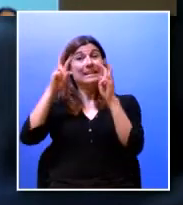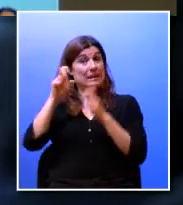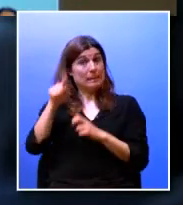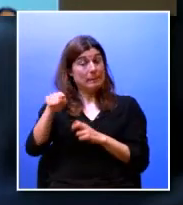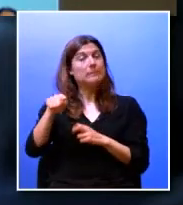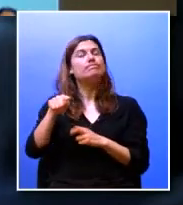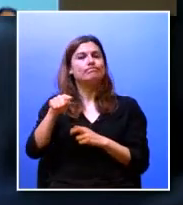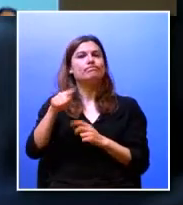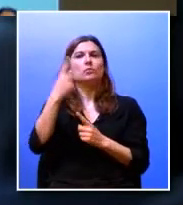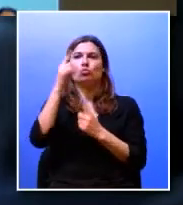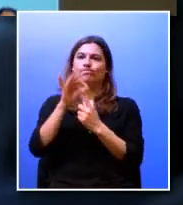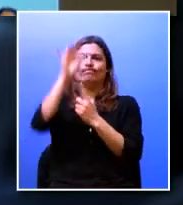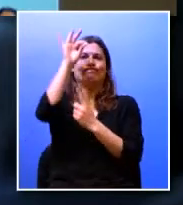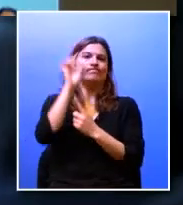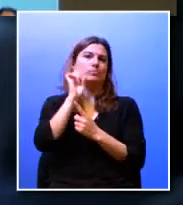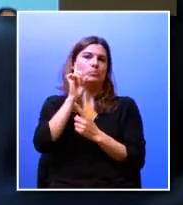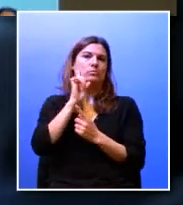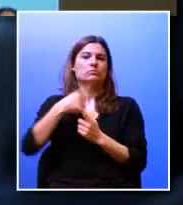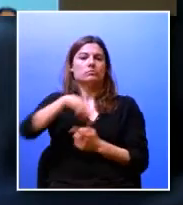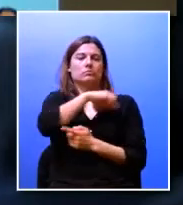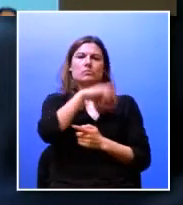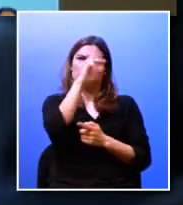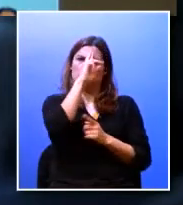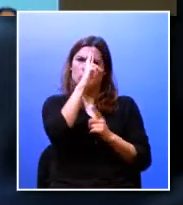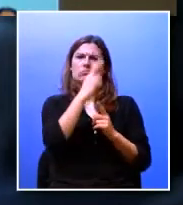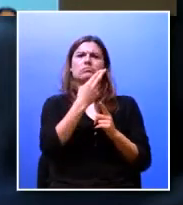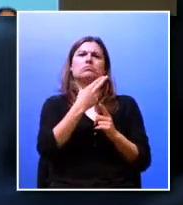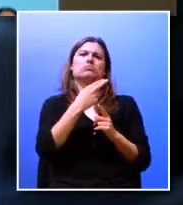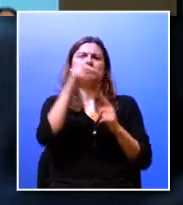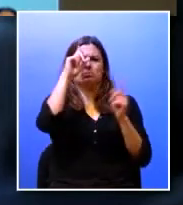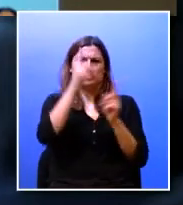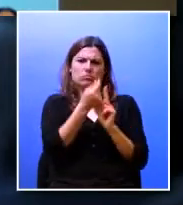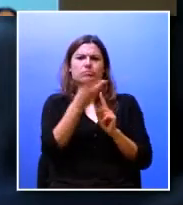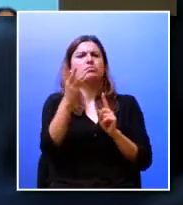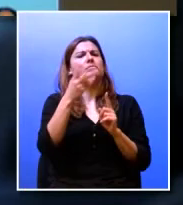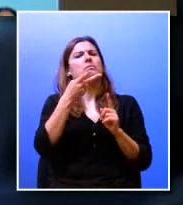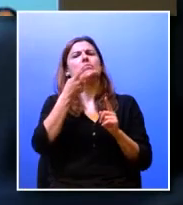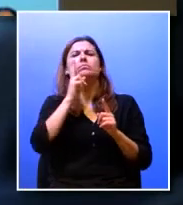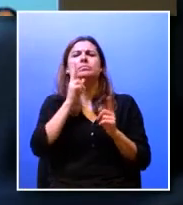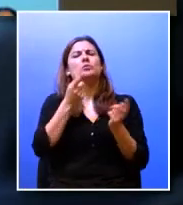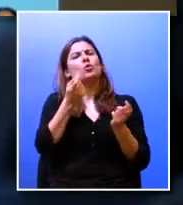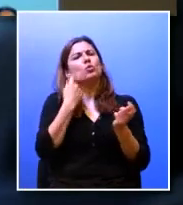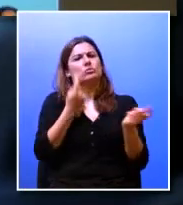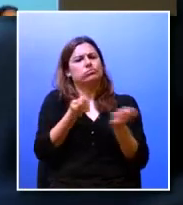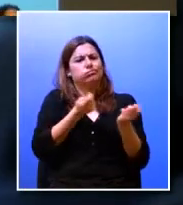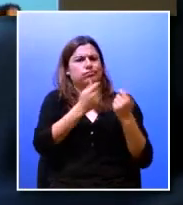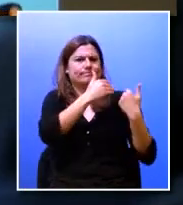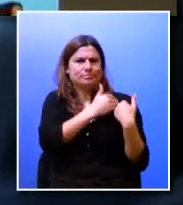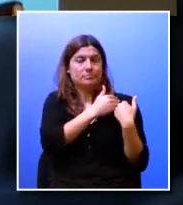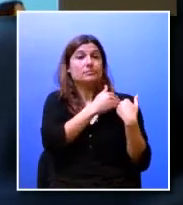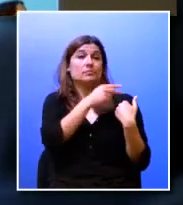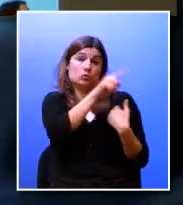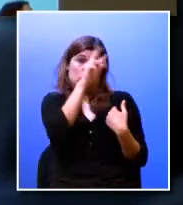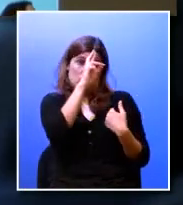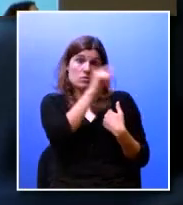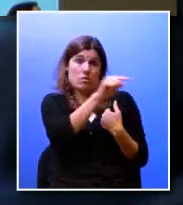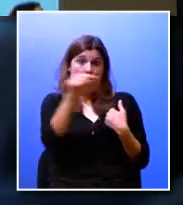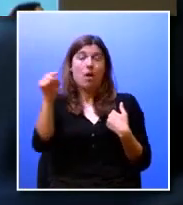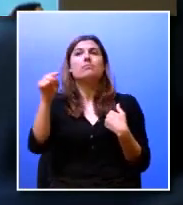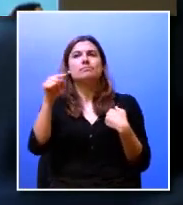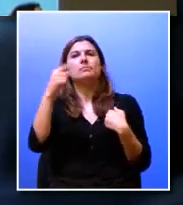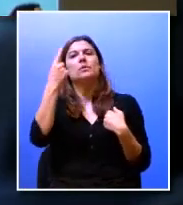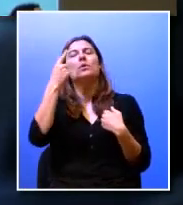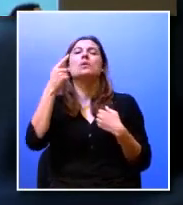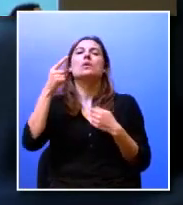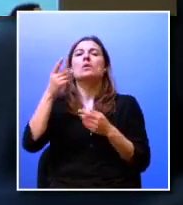daquilo que é o esforço que os nossos cursos fazem que os diretores dos cursos fazem e eu aqui estou a falar na qualidade de um